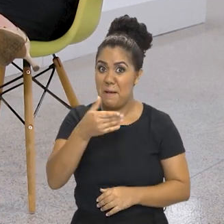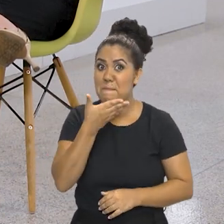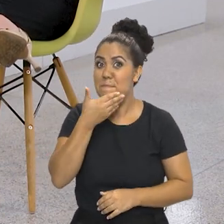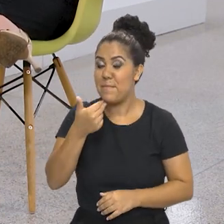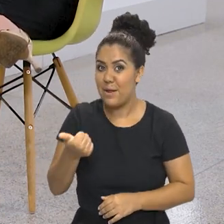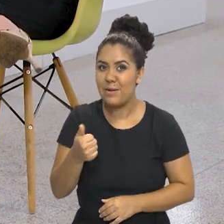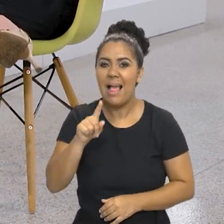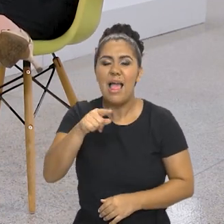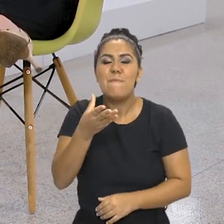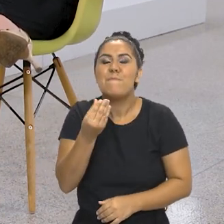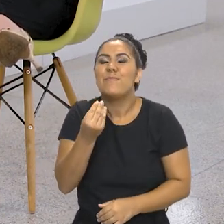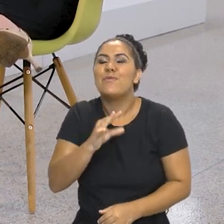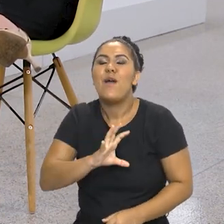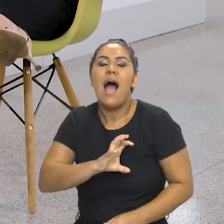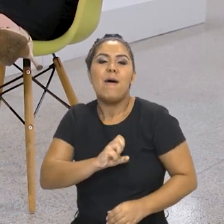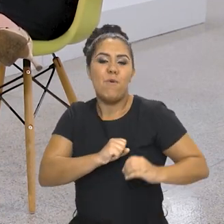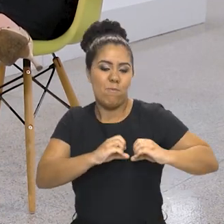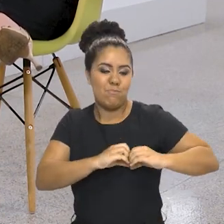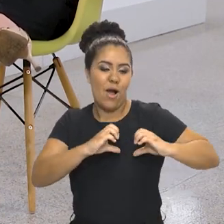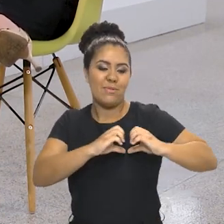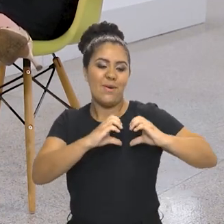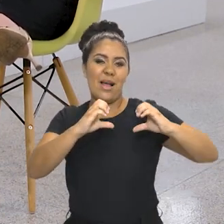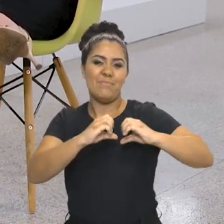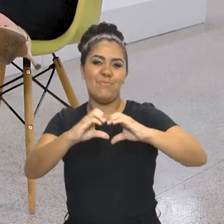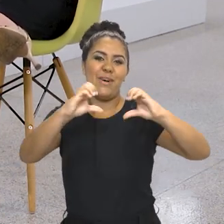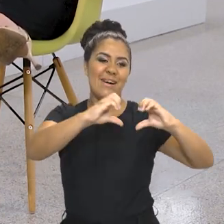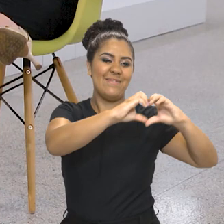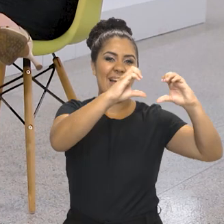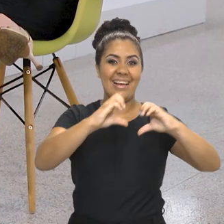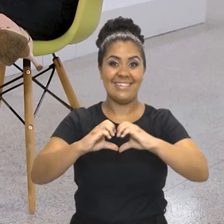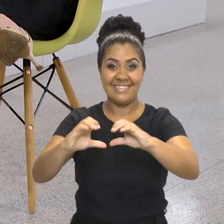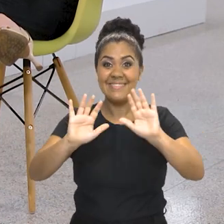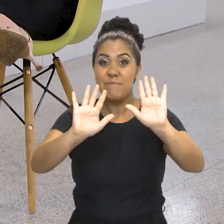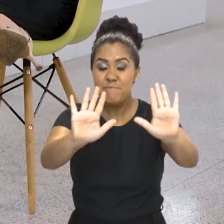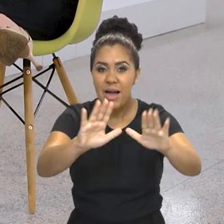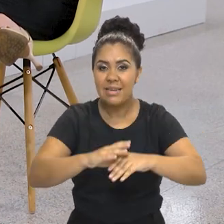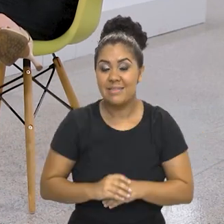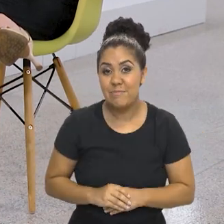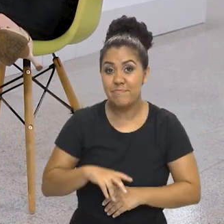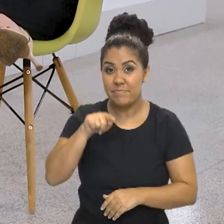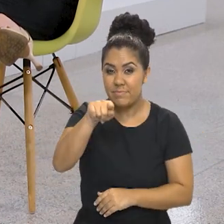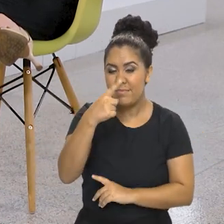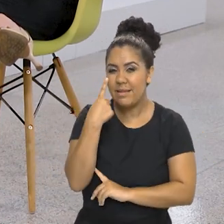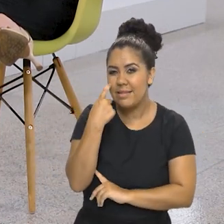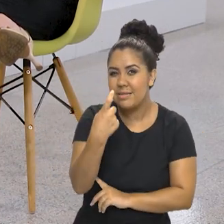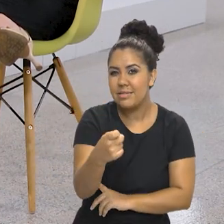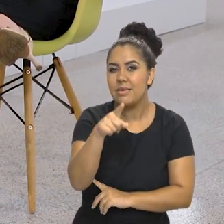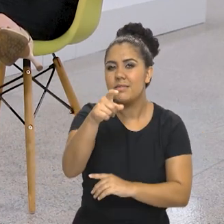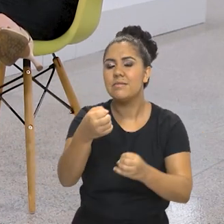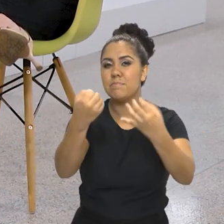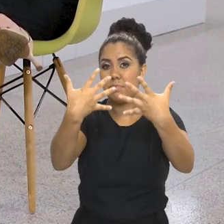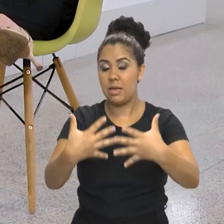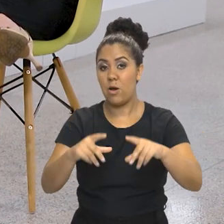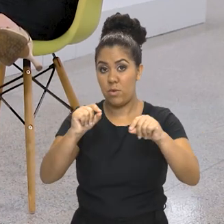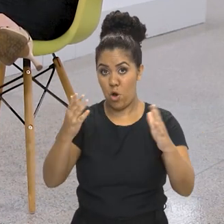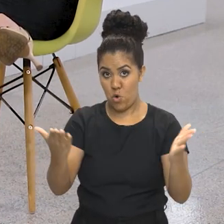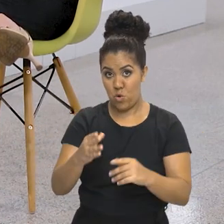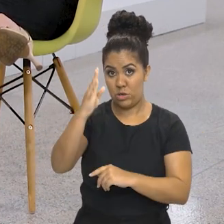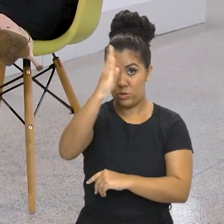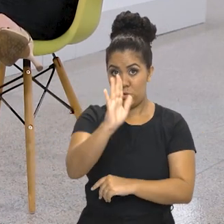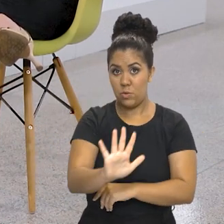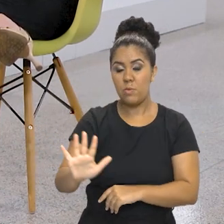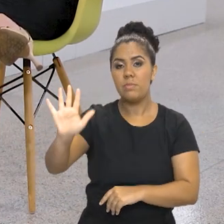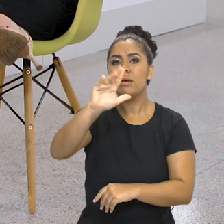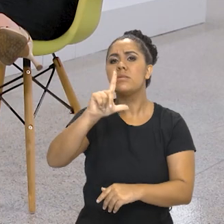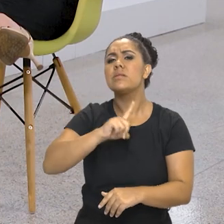Melhor ainda. É muito amor. Bem, agora eu vou falar um pouco da política nacional dos museus. É interessante a gente explicar o seguinte, no Brasil